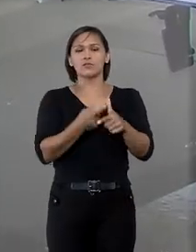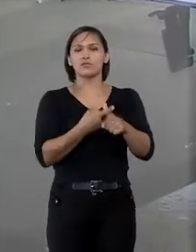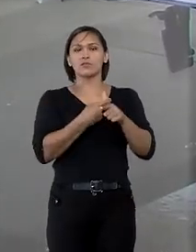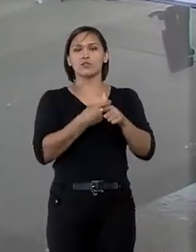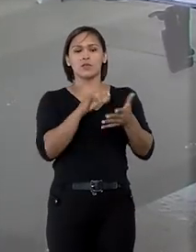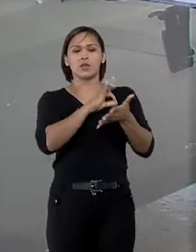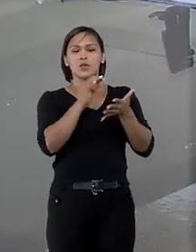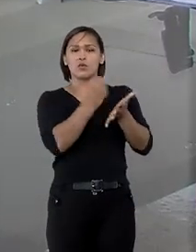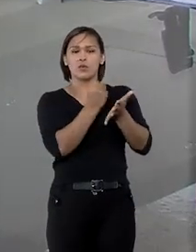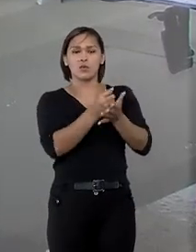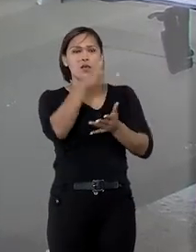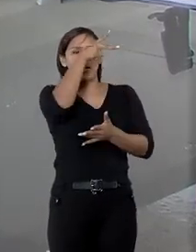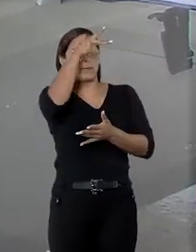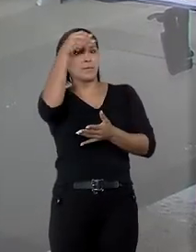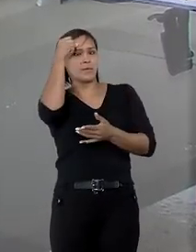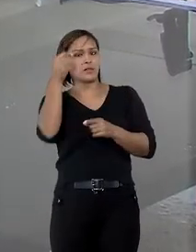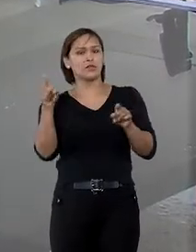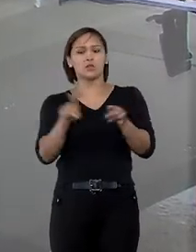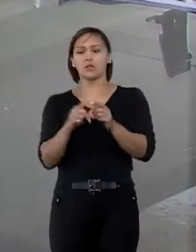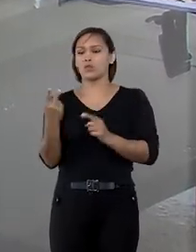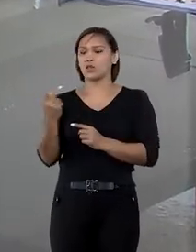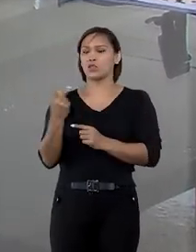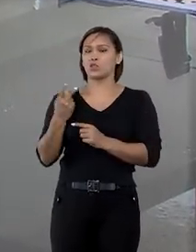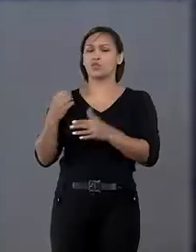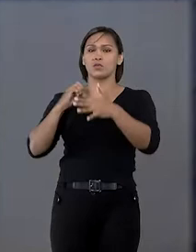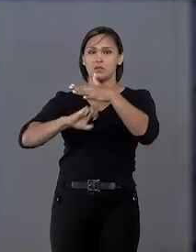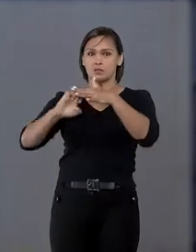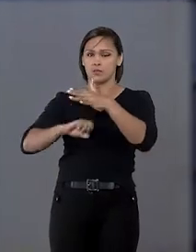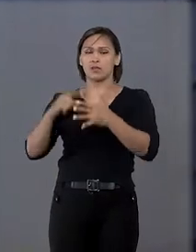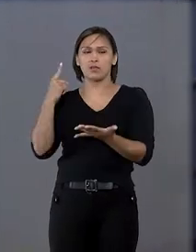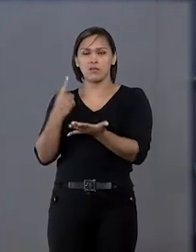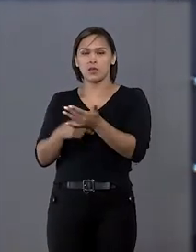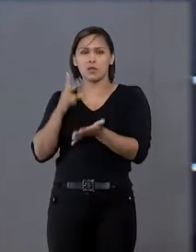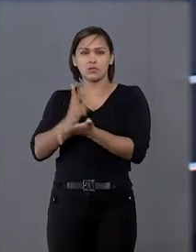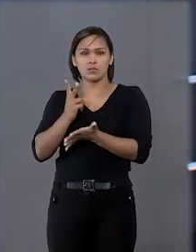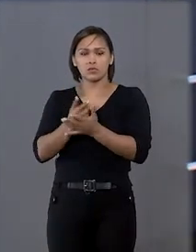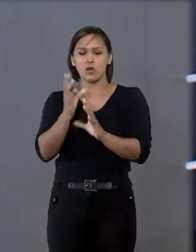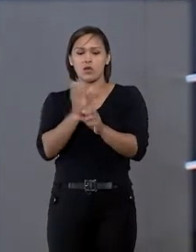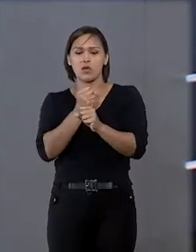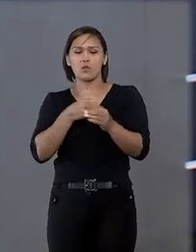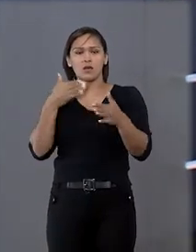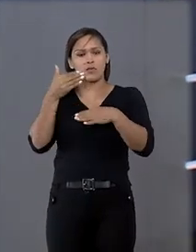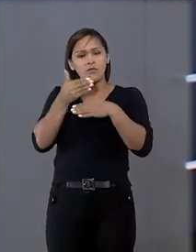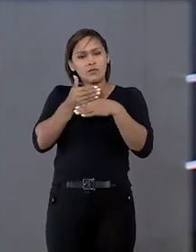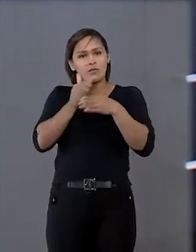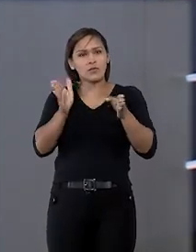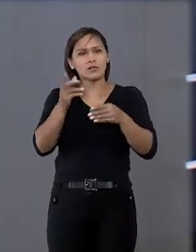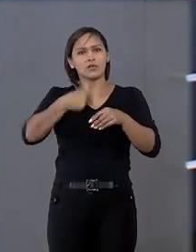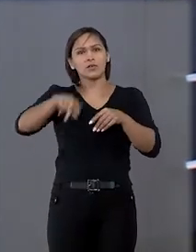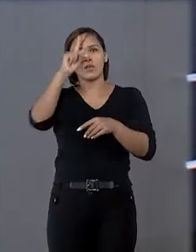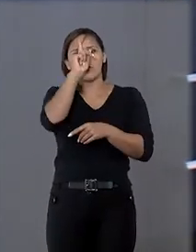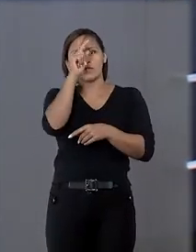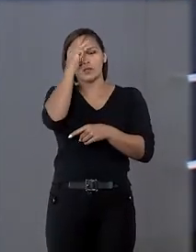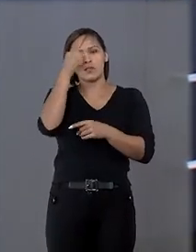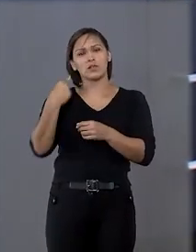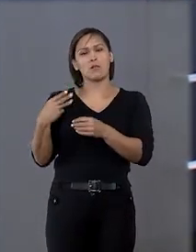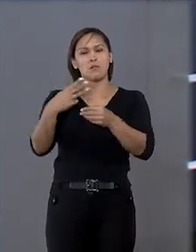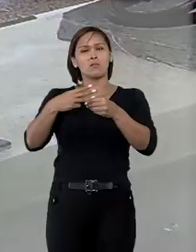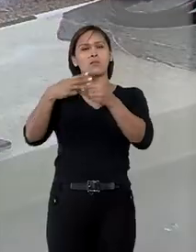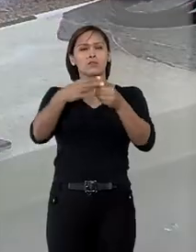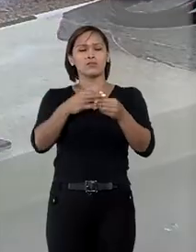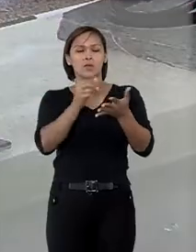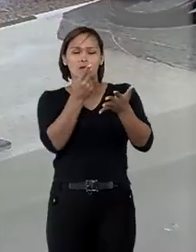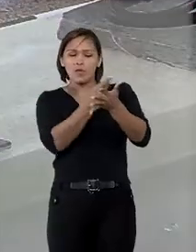contrato celebrado entre a Prefeitura e duas construtoras para execução das obras de inauguração de um hospital municipal por